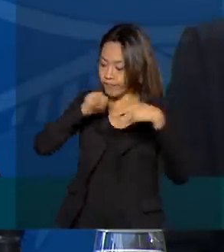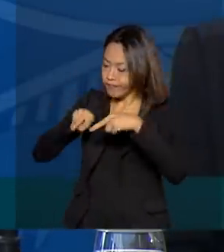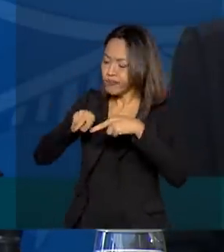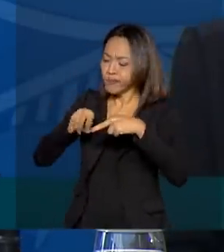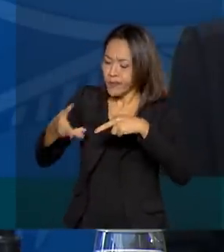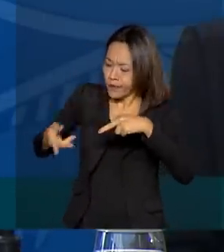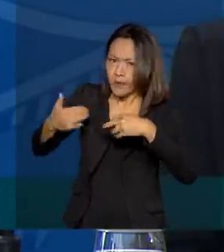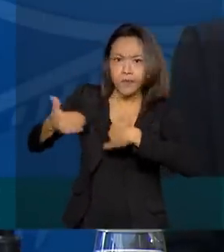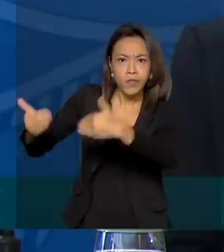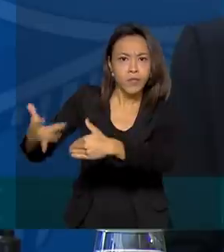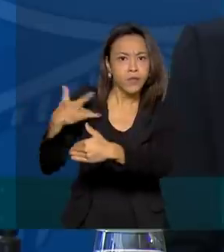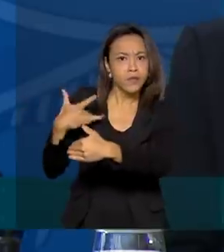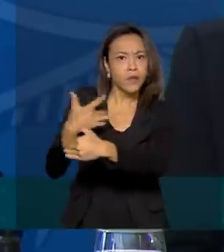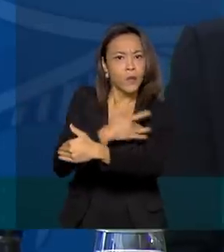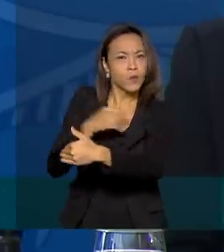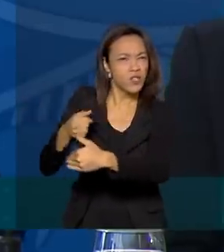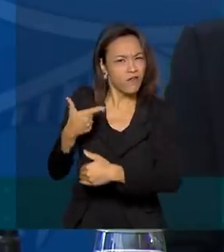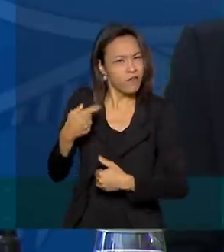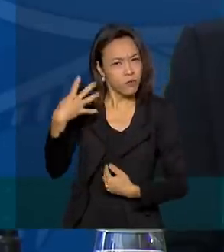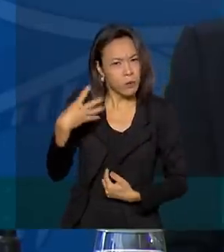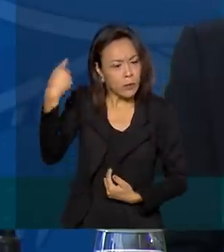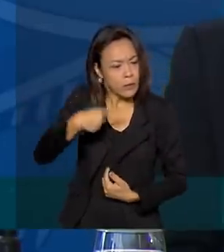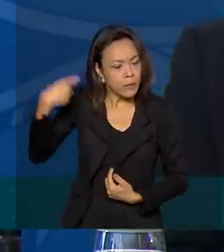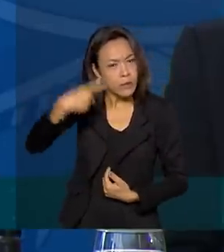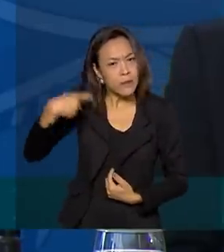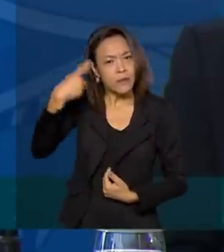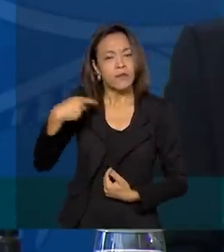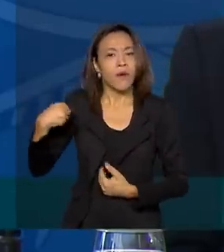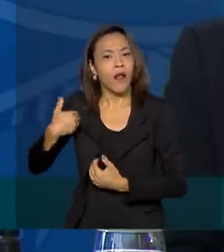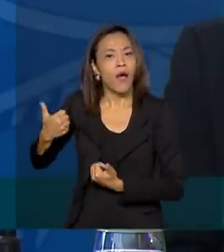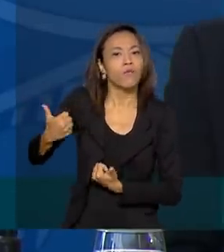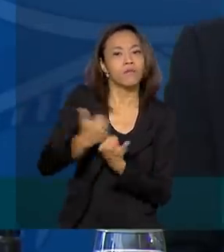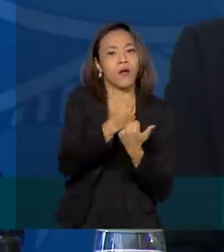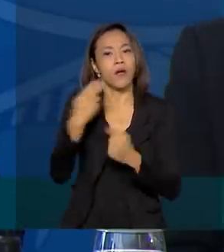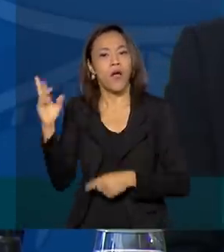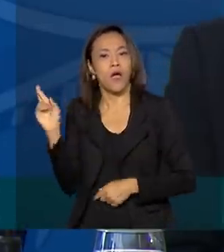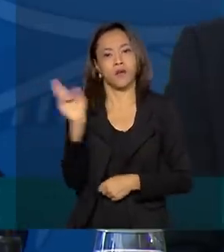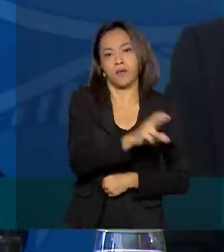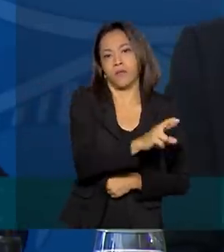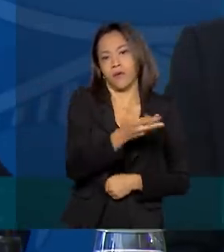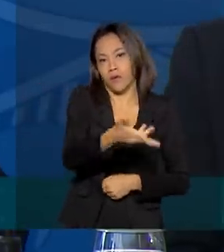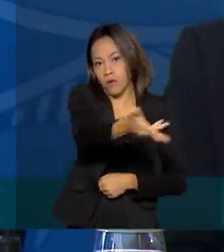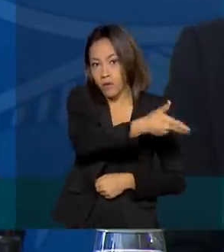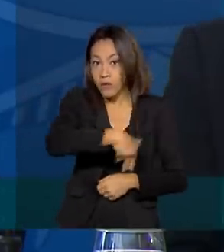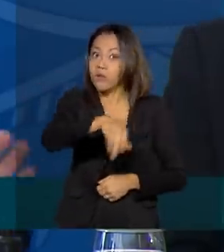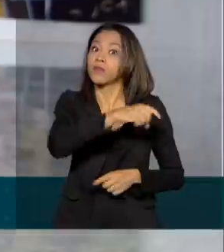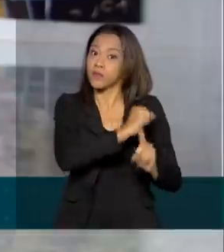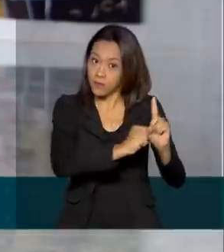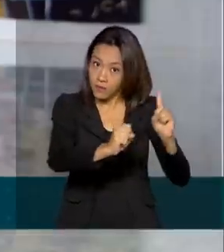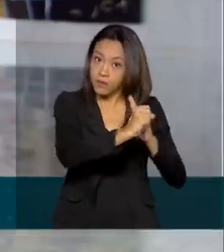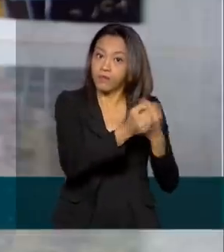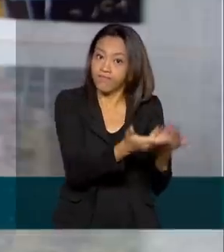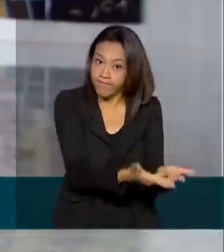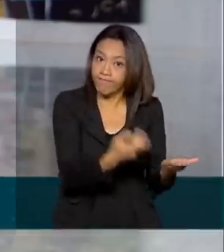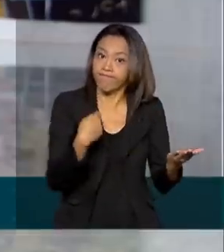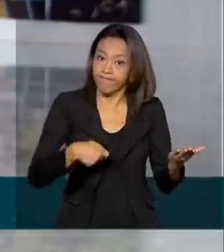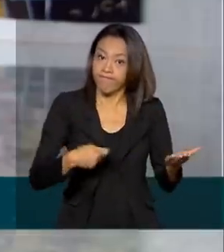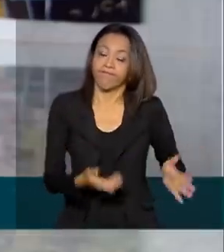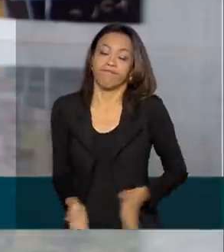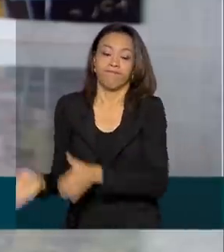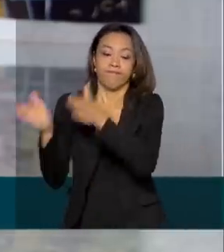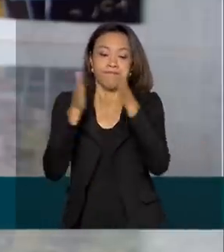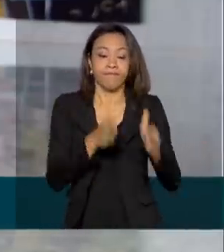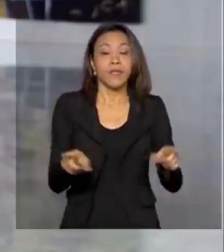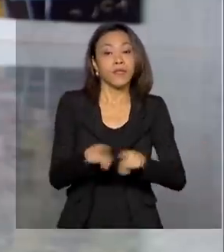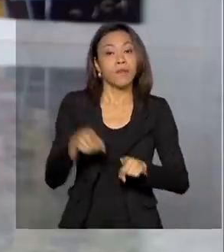Saúde fique de prontidão para dar todas as respostas que forem devidas. O ministro da Saúde